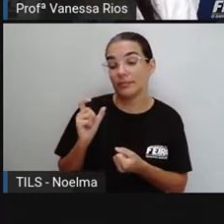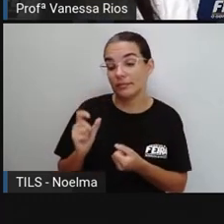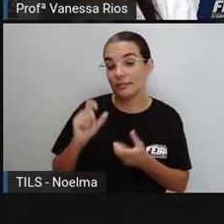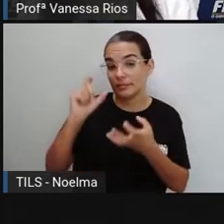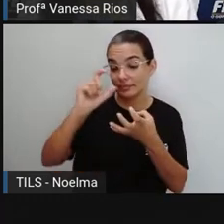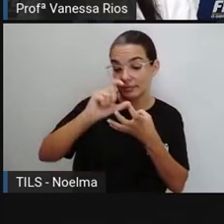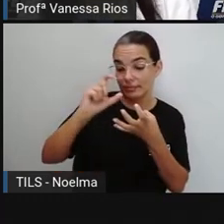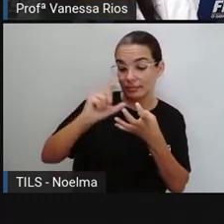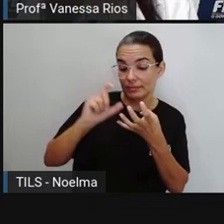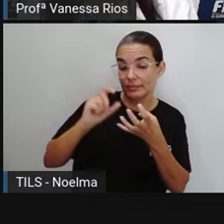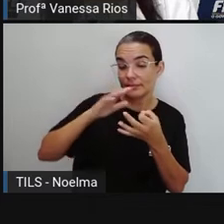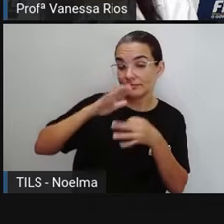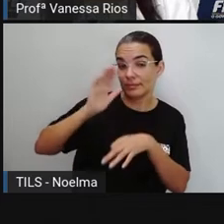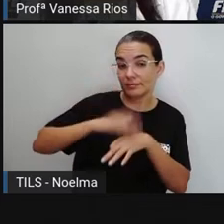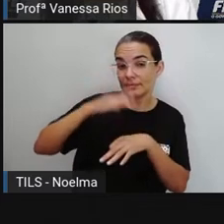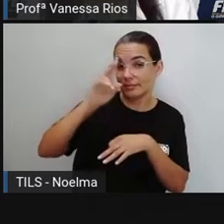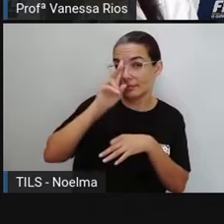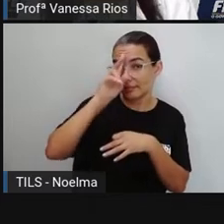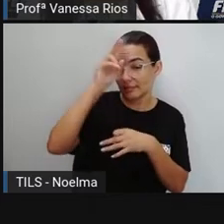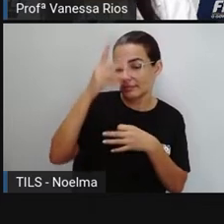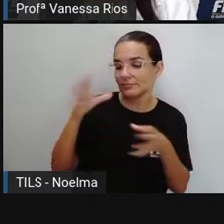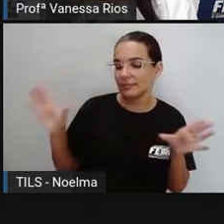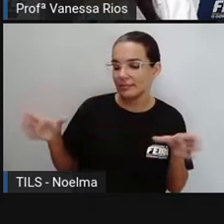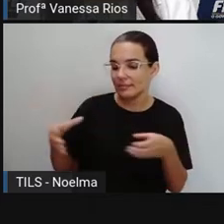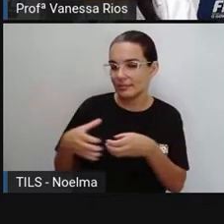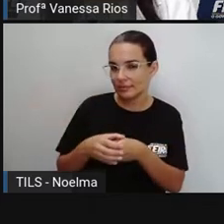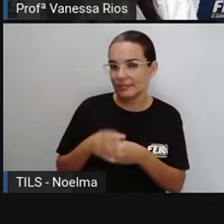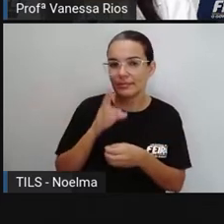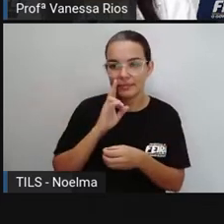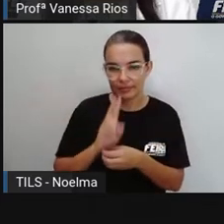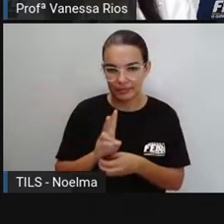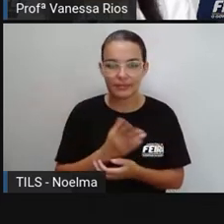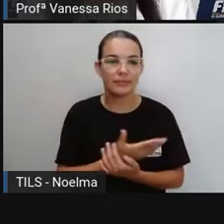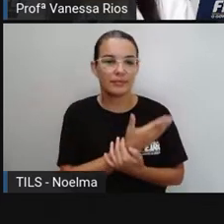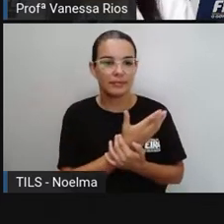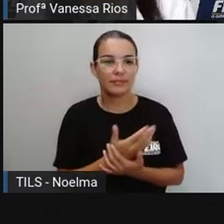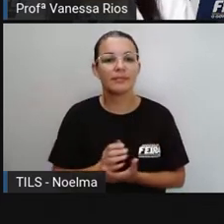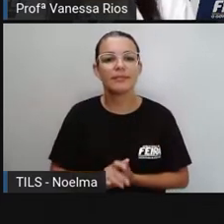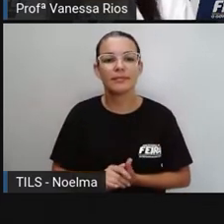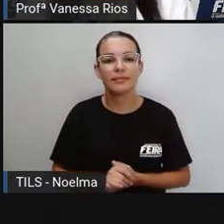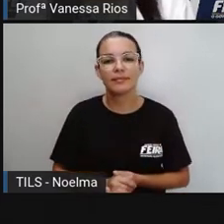palavras aí que estão fazendo parte dessa lista, tá certo?